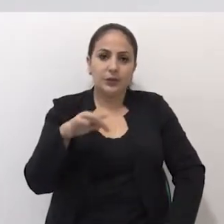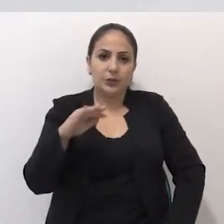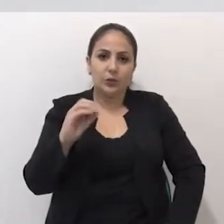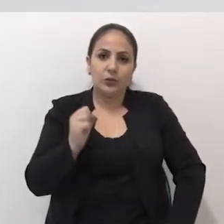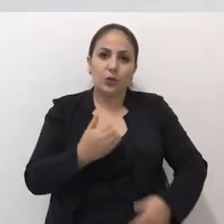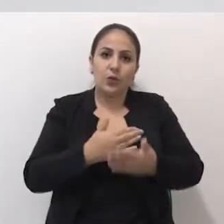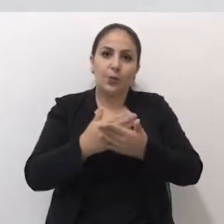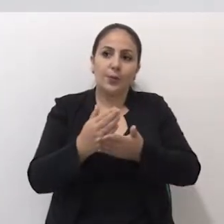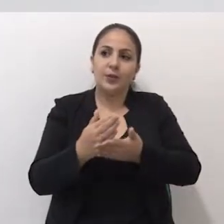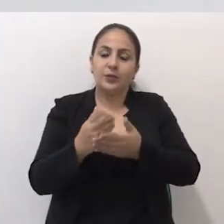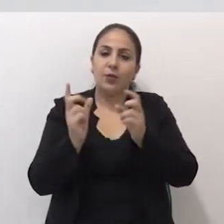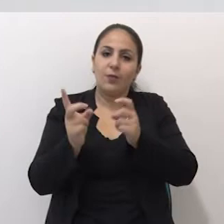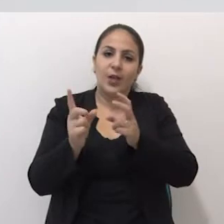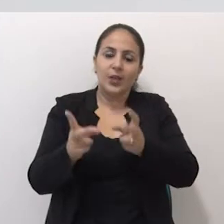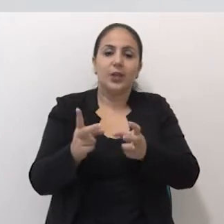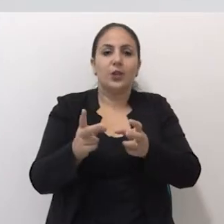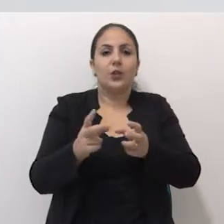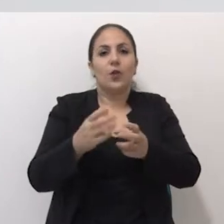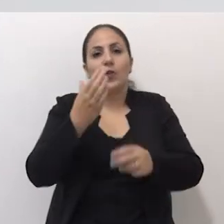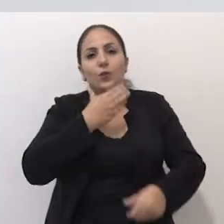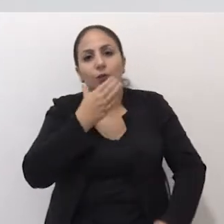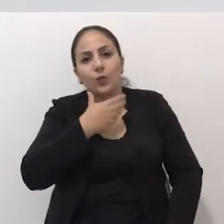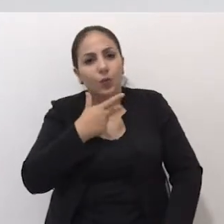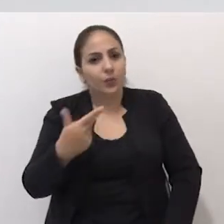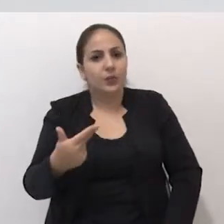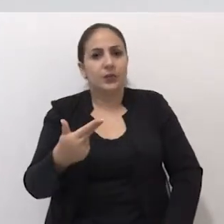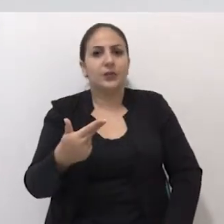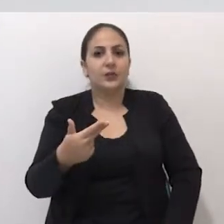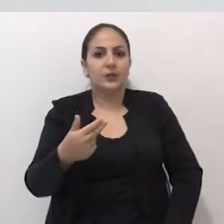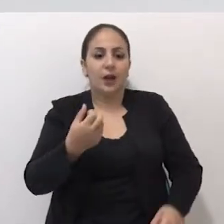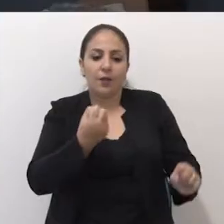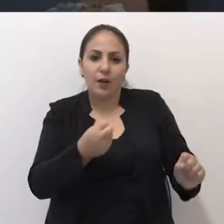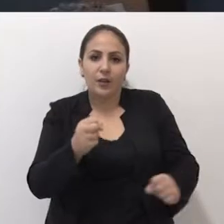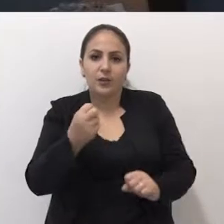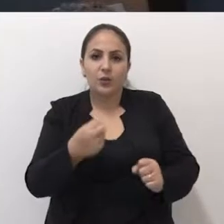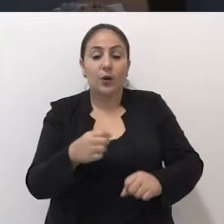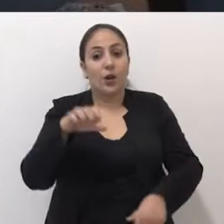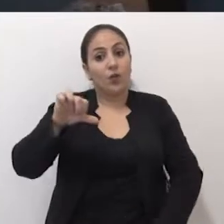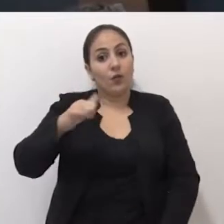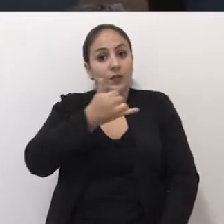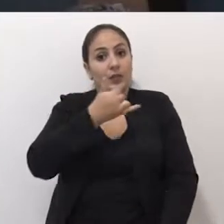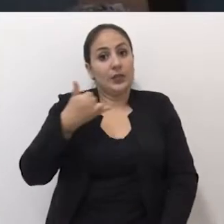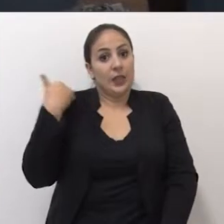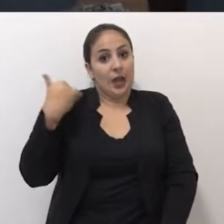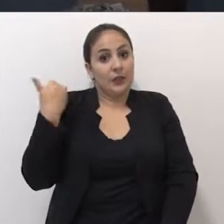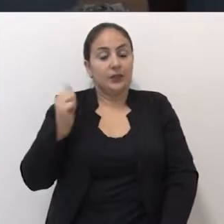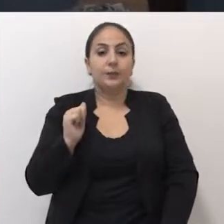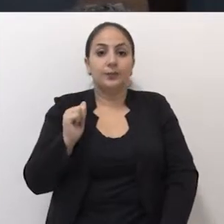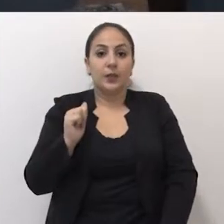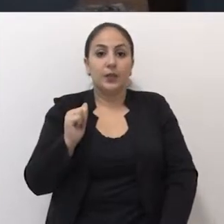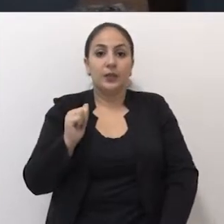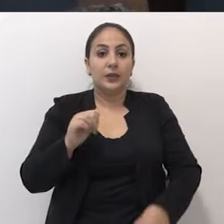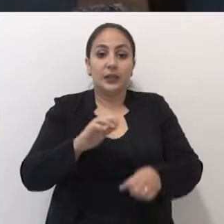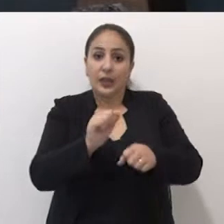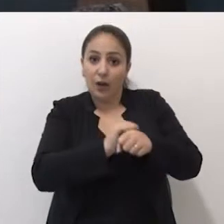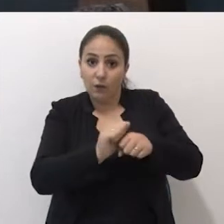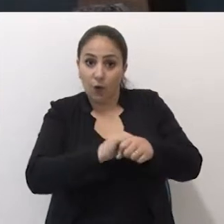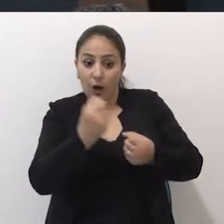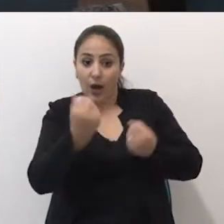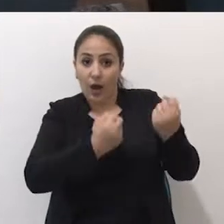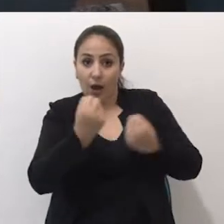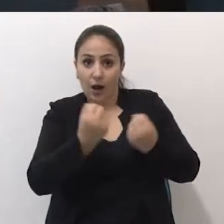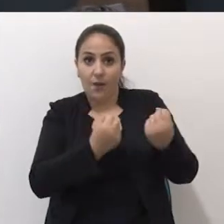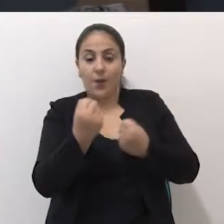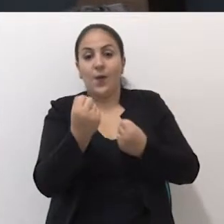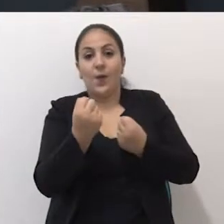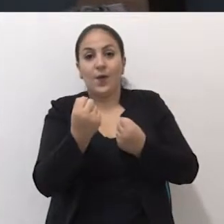trajetória vendendo frutas e vassouras aos 9 anos. Foi em Graxate, lavador de carros no pátio